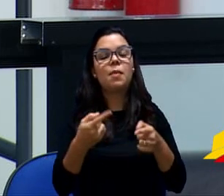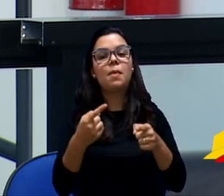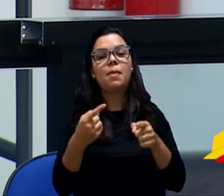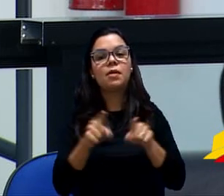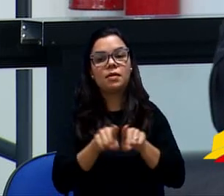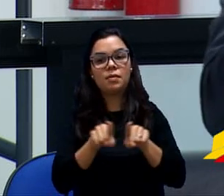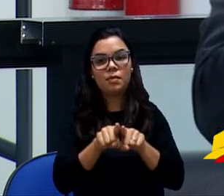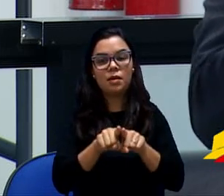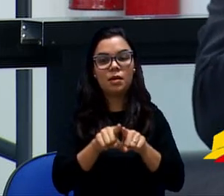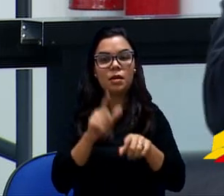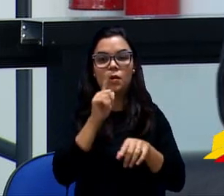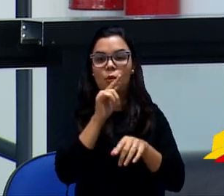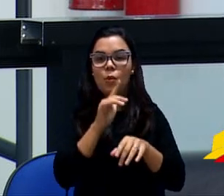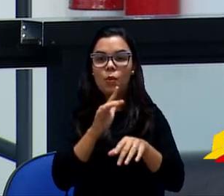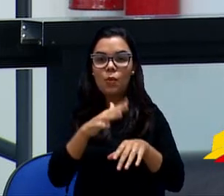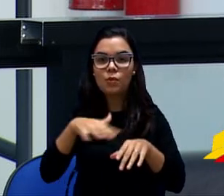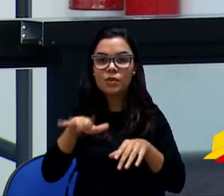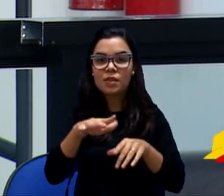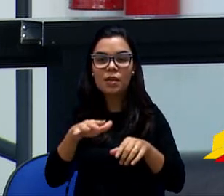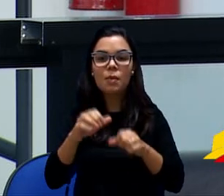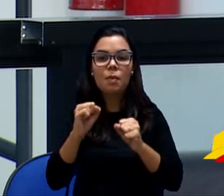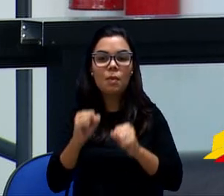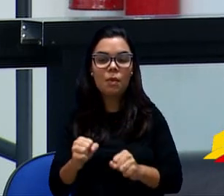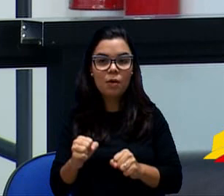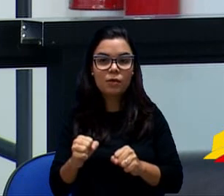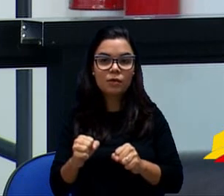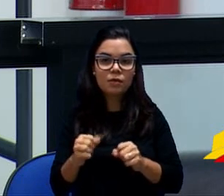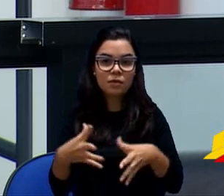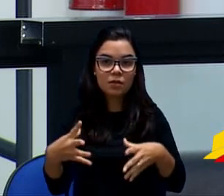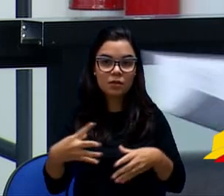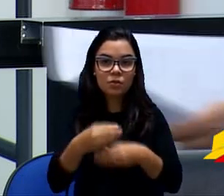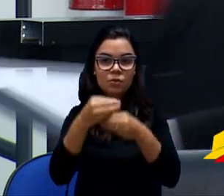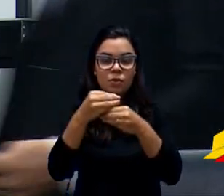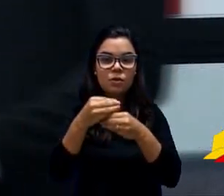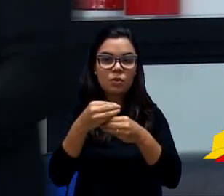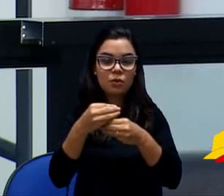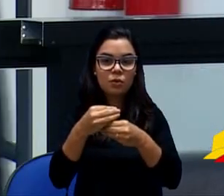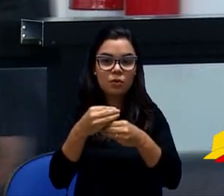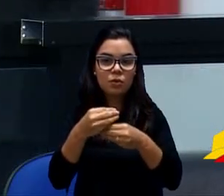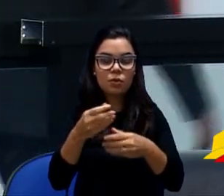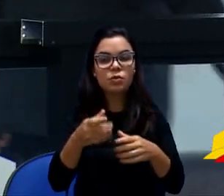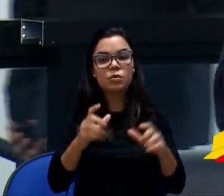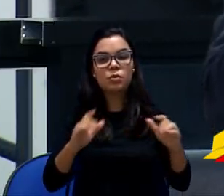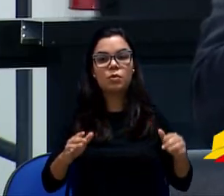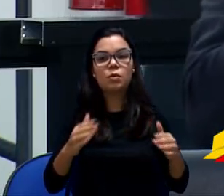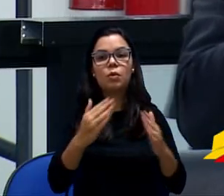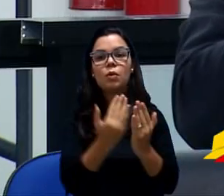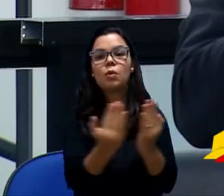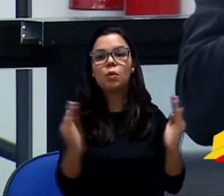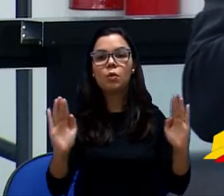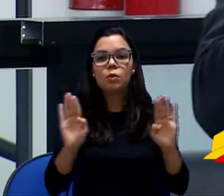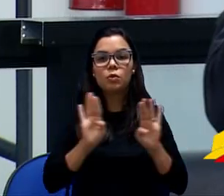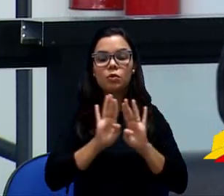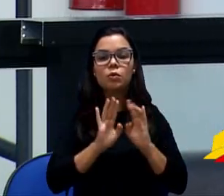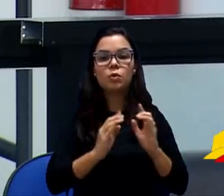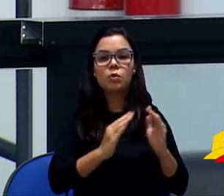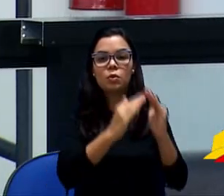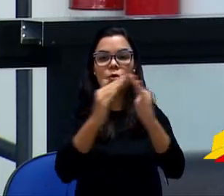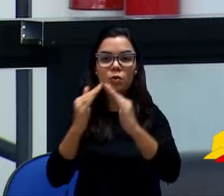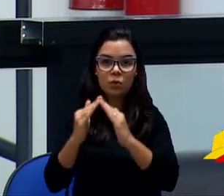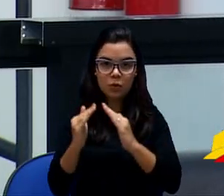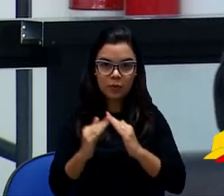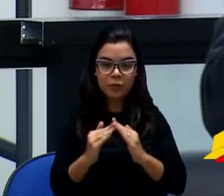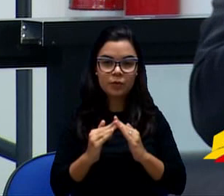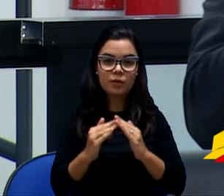para equalizar essa questão do consumo de água lá dos condomínios, não vai resolver nunca. Vai continuar